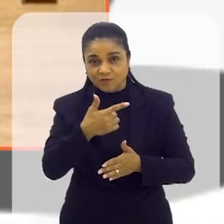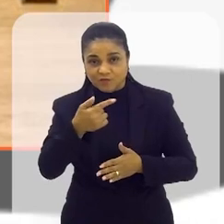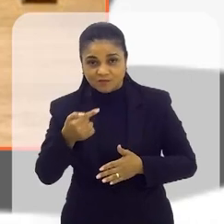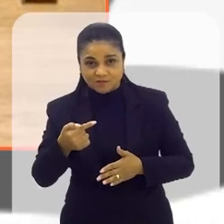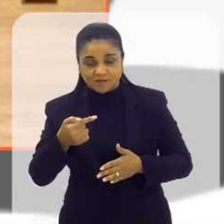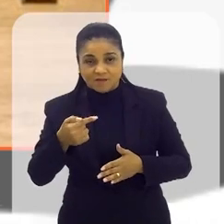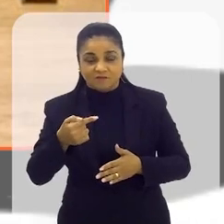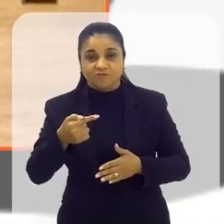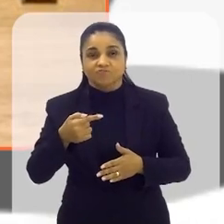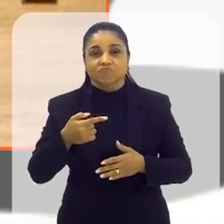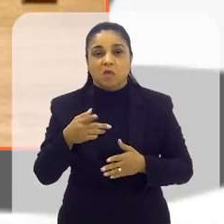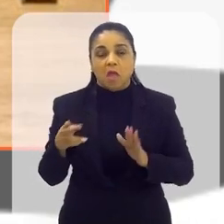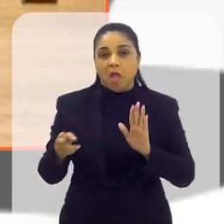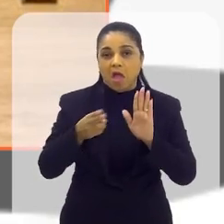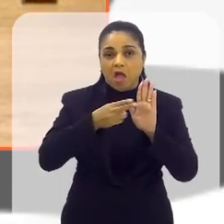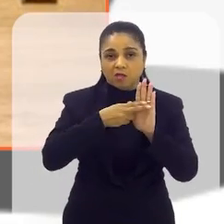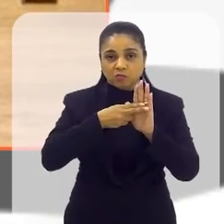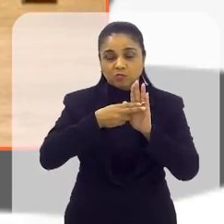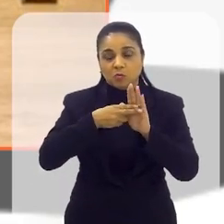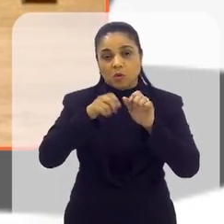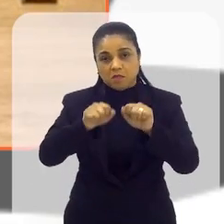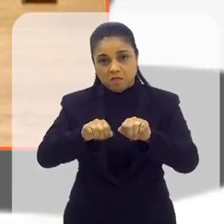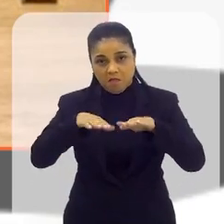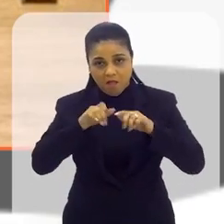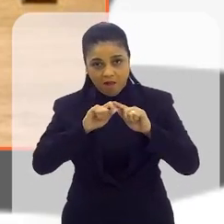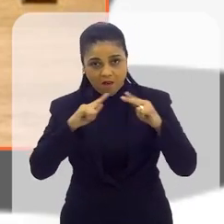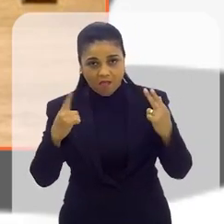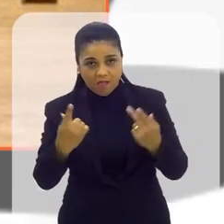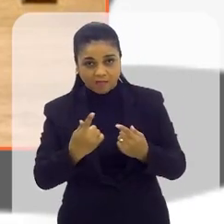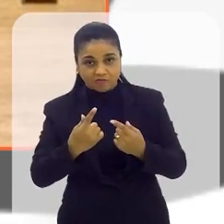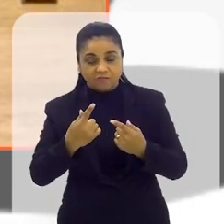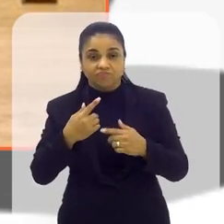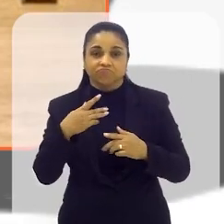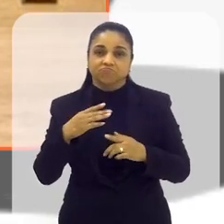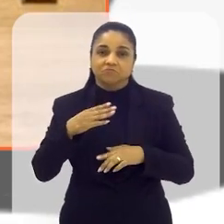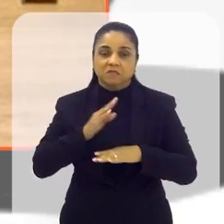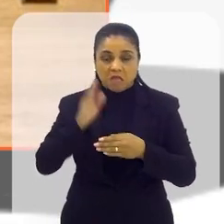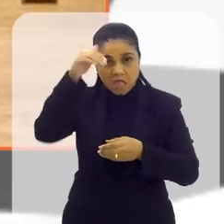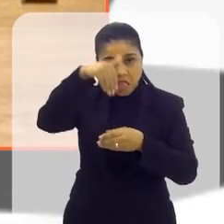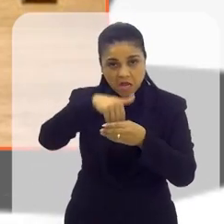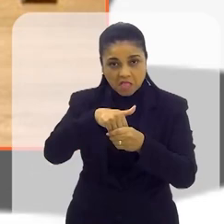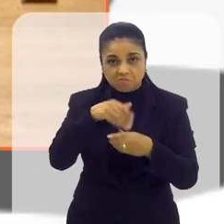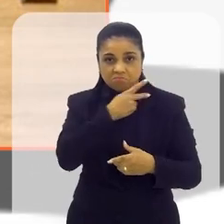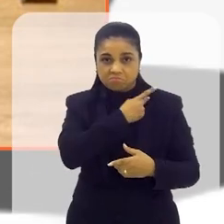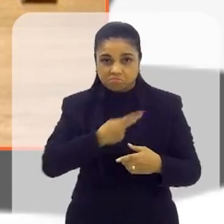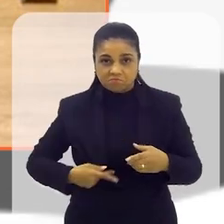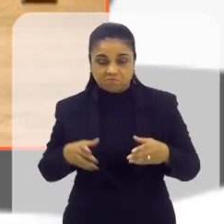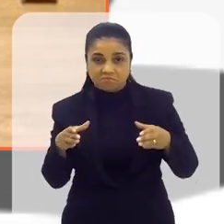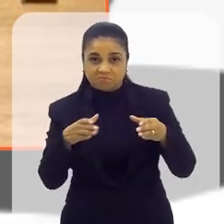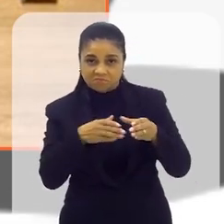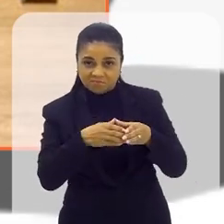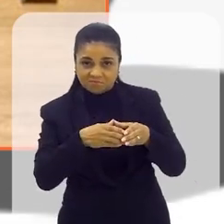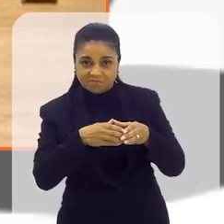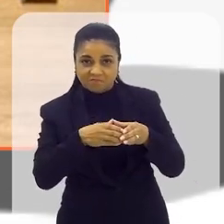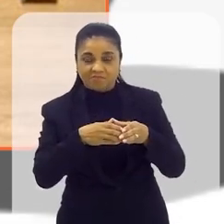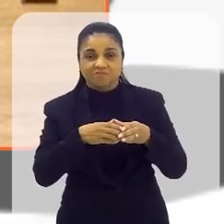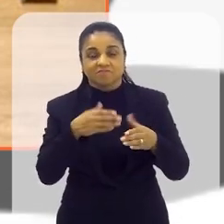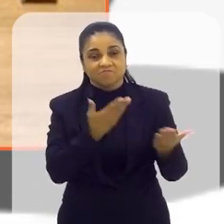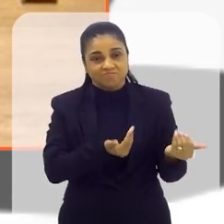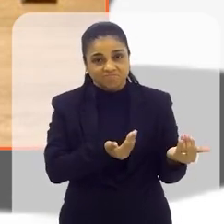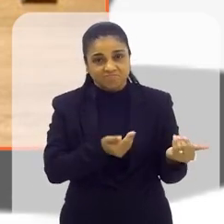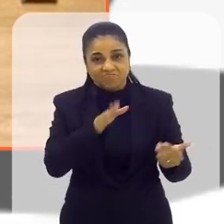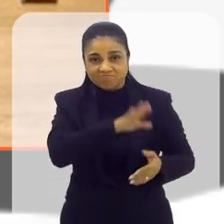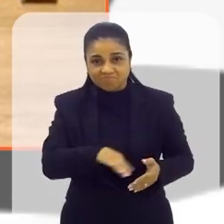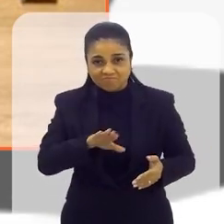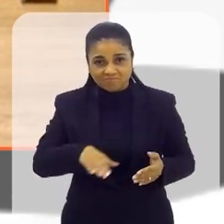E logo após assumir sua cadeira aqui na LERJ, ele foi eleito presidente da comissão da criança do adolescente da pessoa idosa,